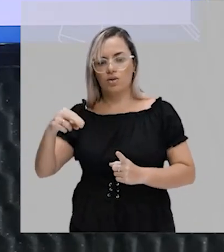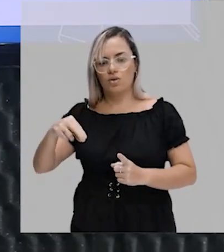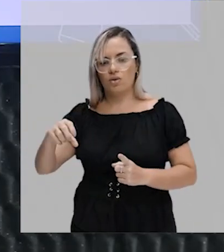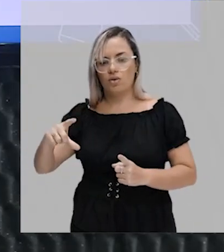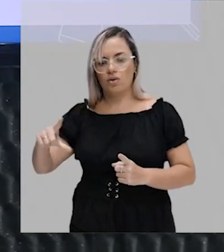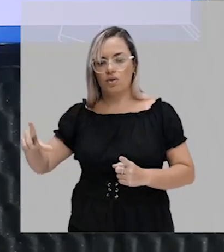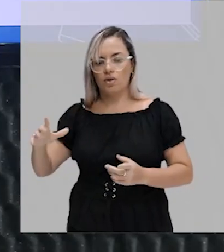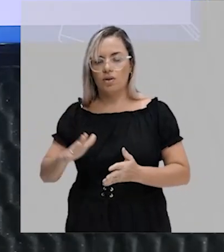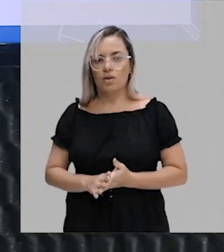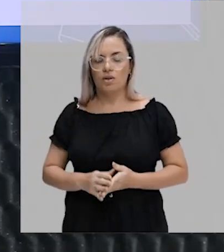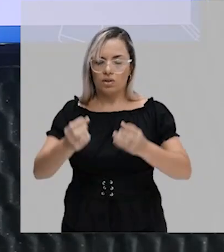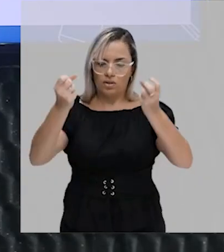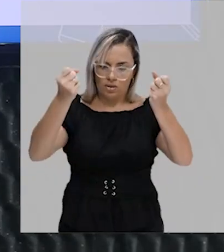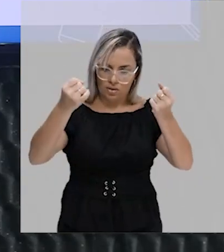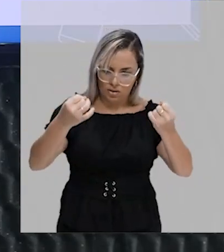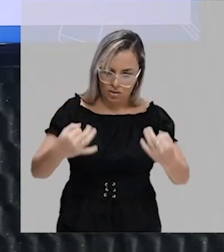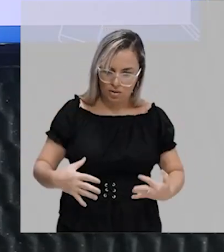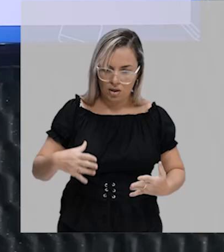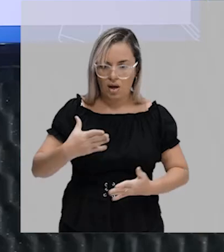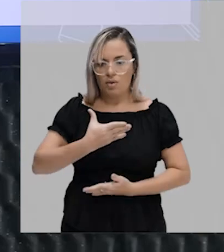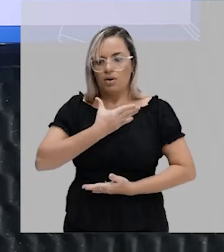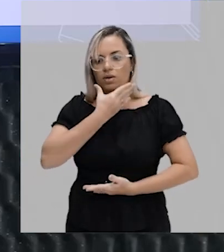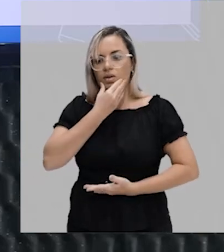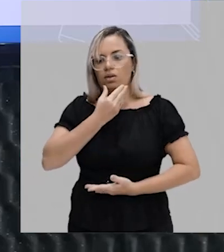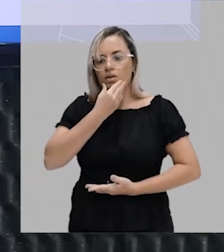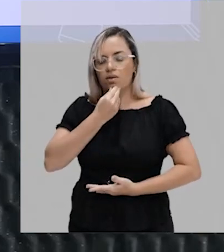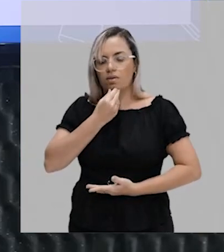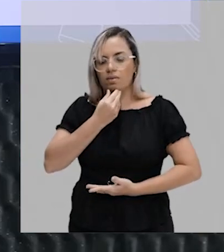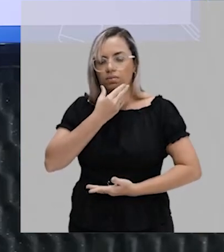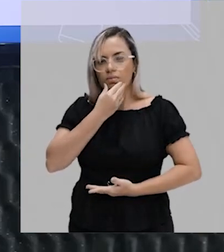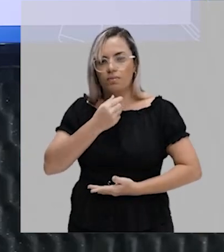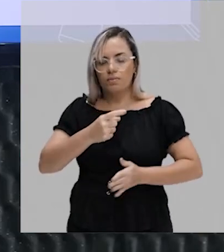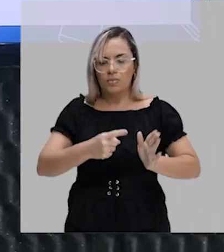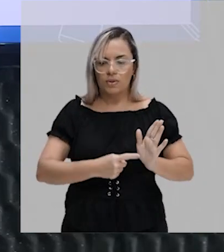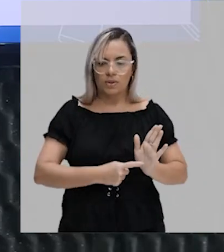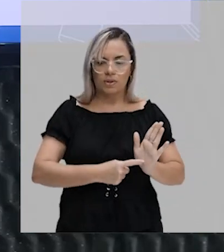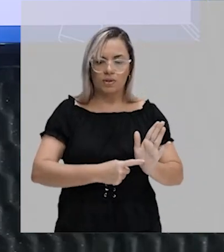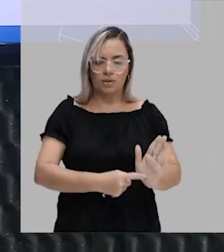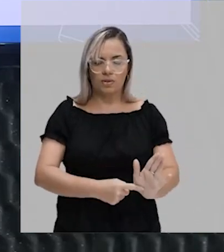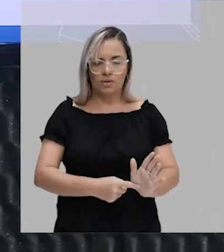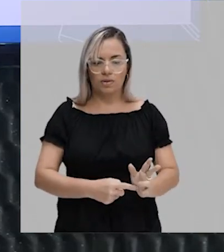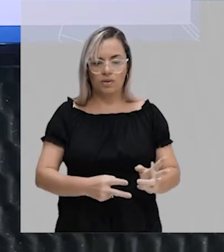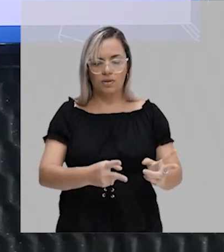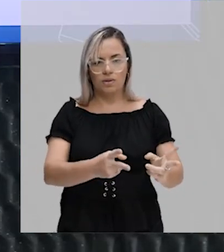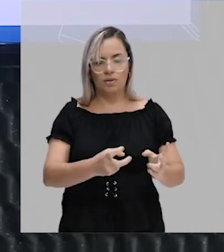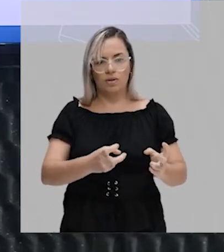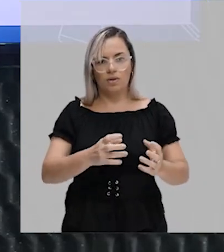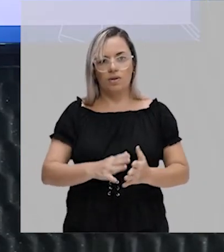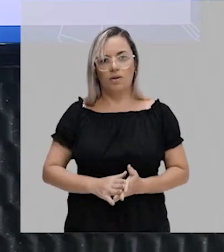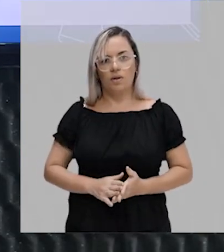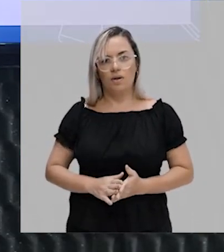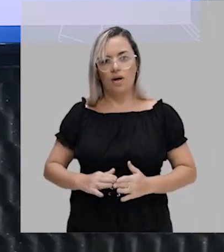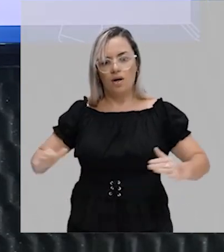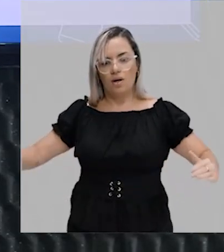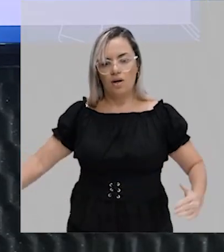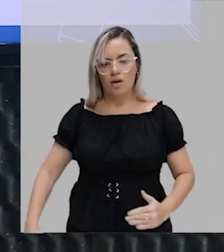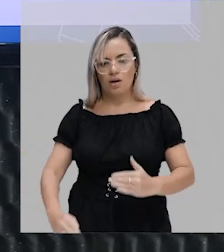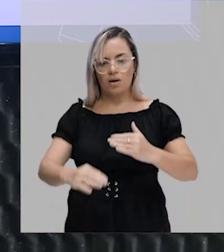menciona a possibilidade da masculinidade que se mostre receptiva à igualdade de gênero.